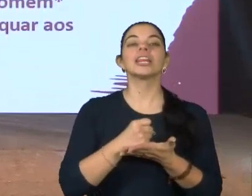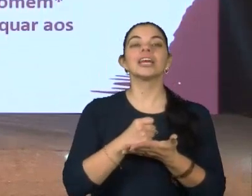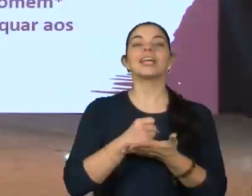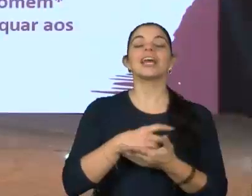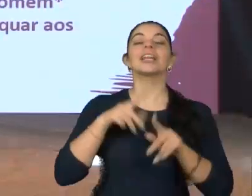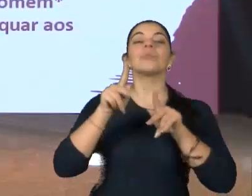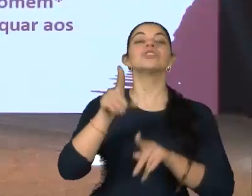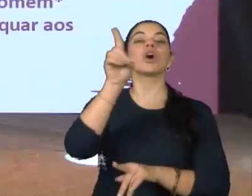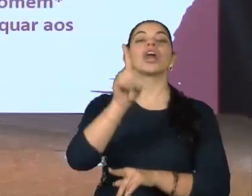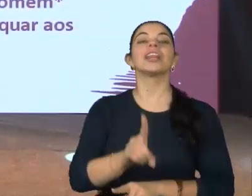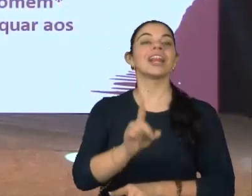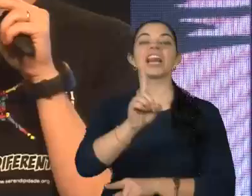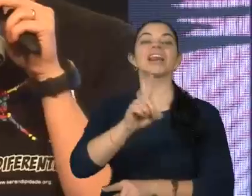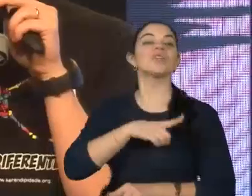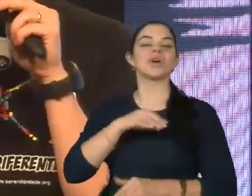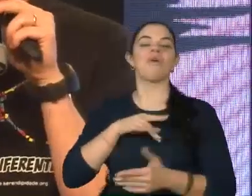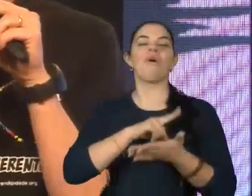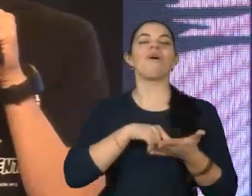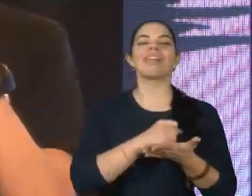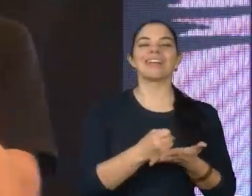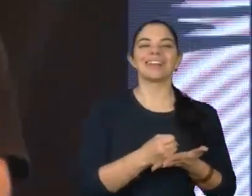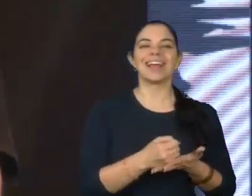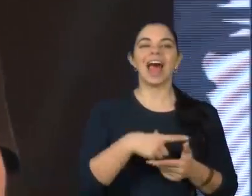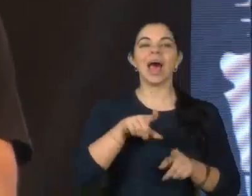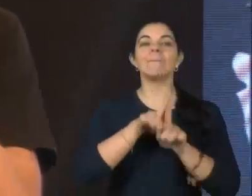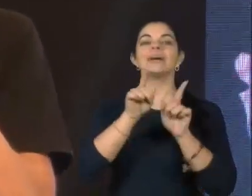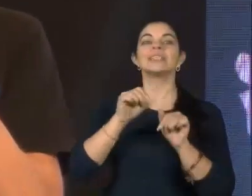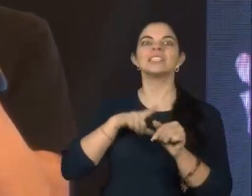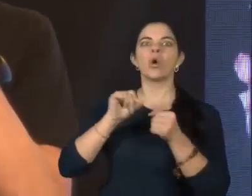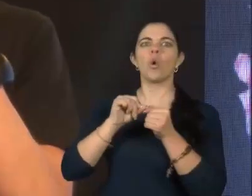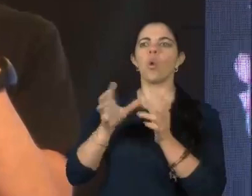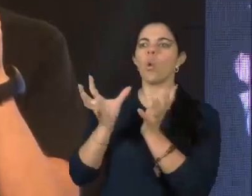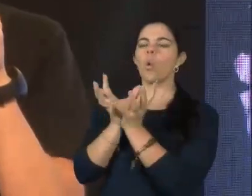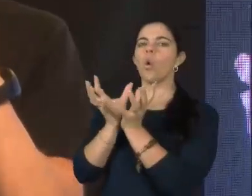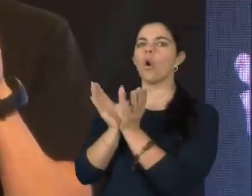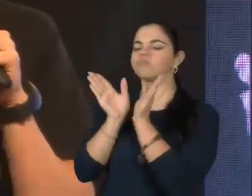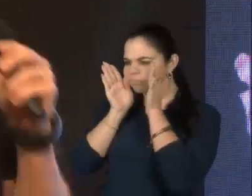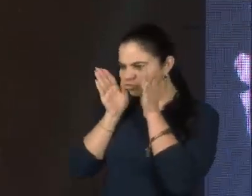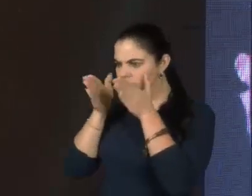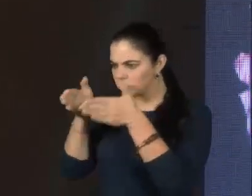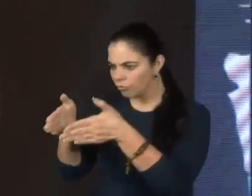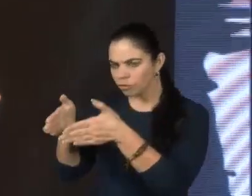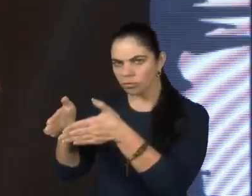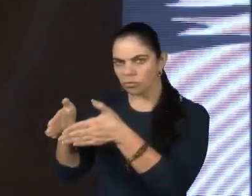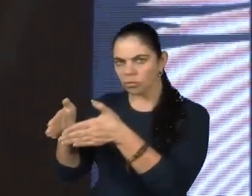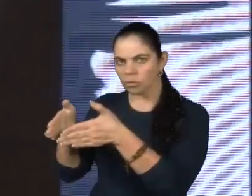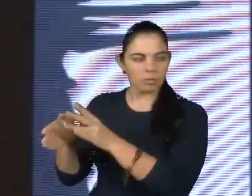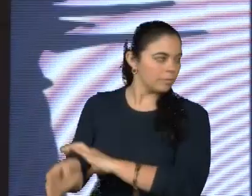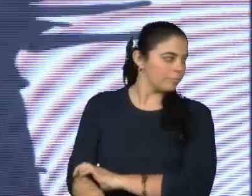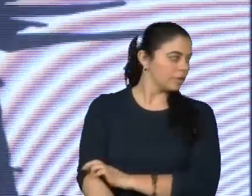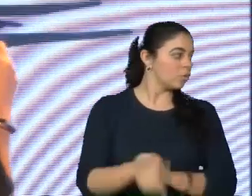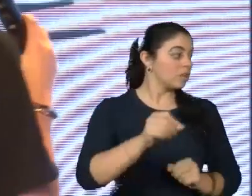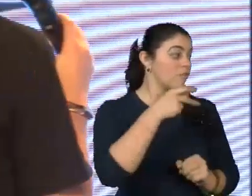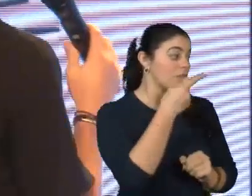com deficiência não contratadas, mas que são o público-alvo daquela empresa. A gente está